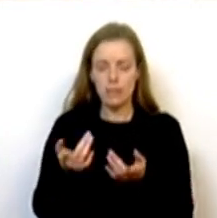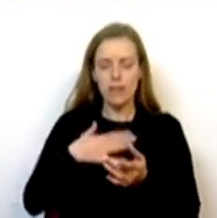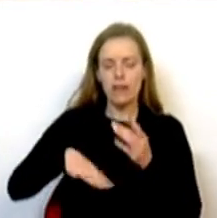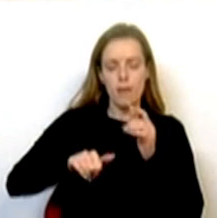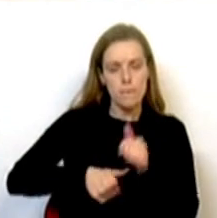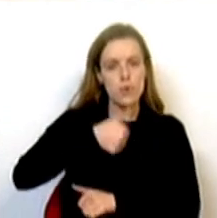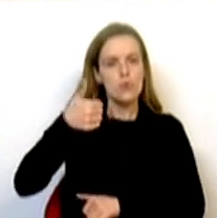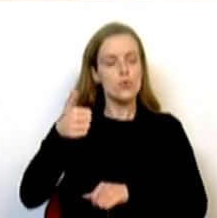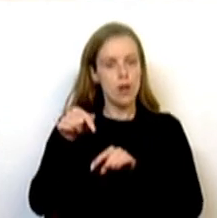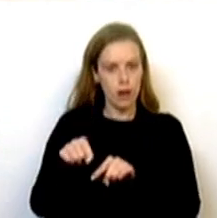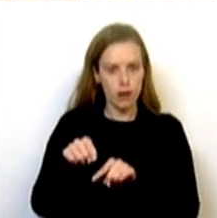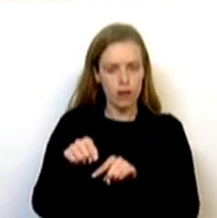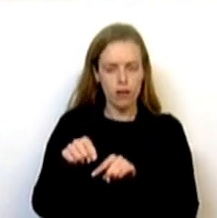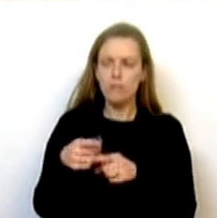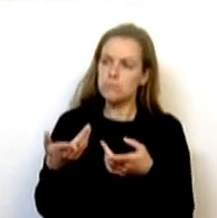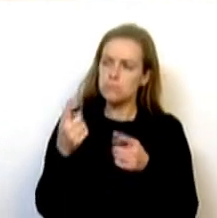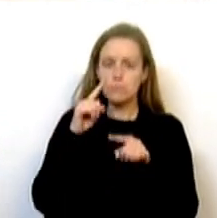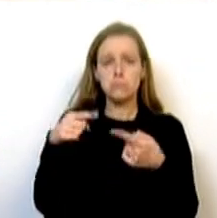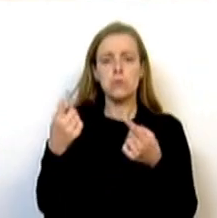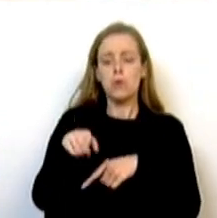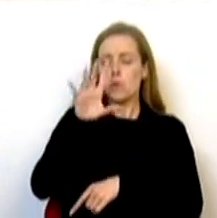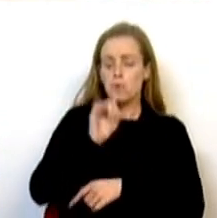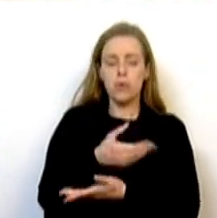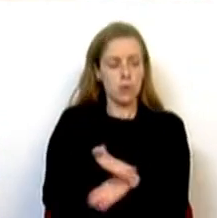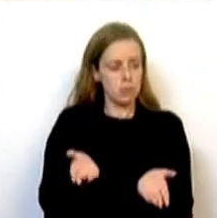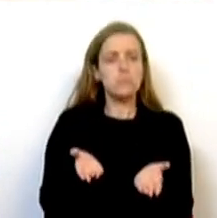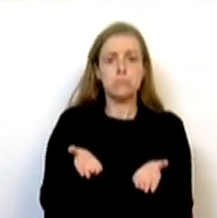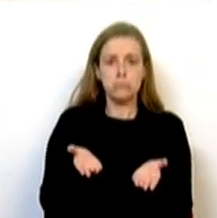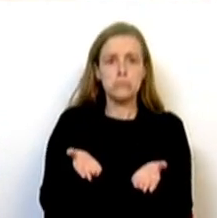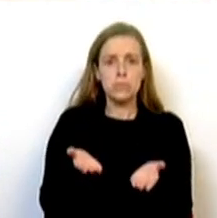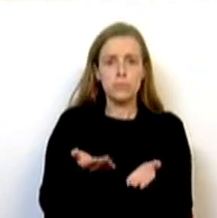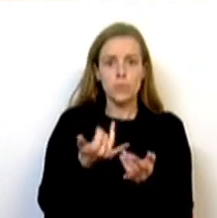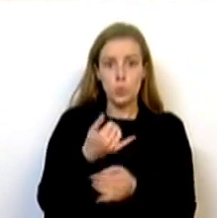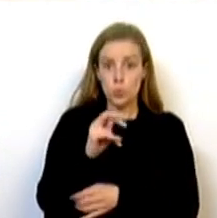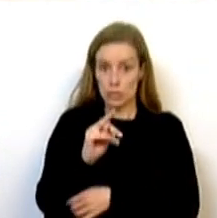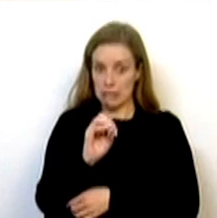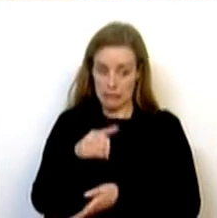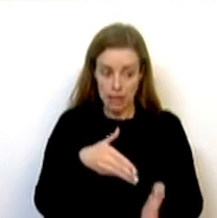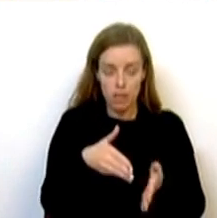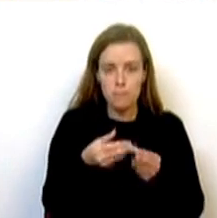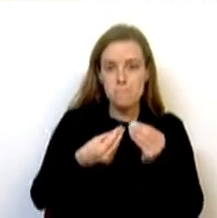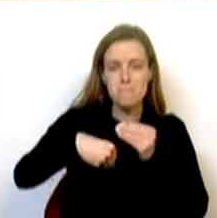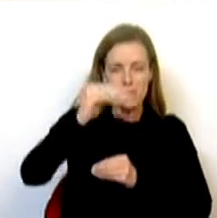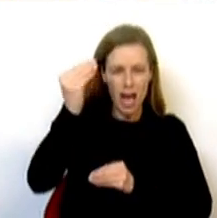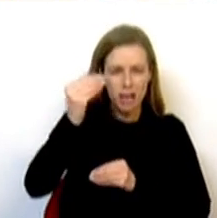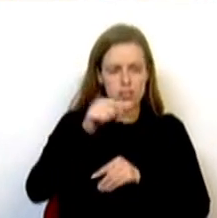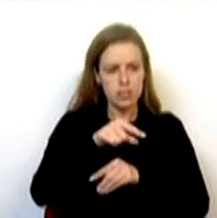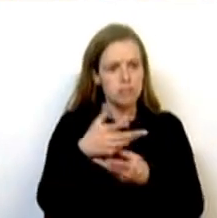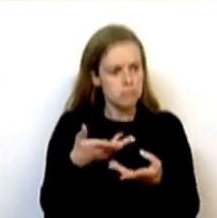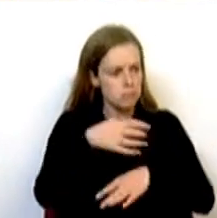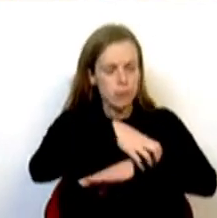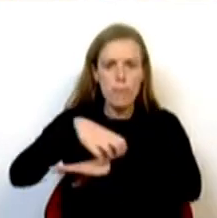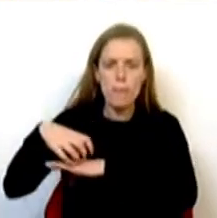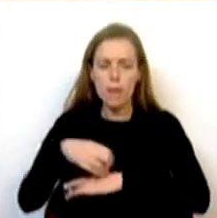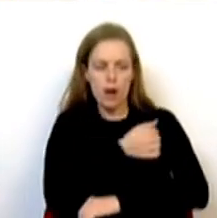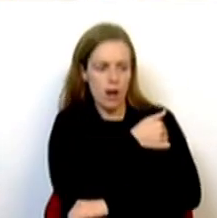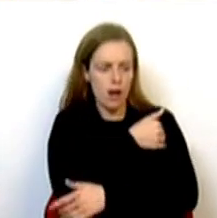lançado por este Governo. As mais de 230 estratégias locais de habitação estão em